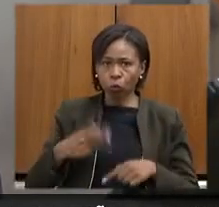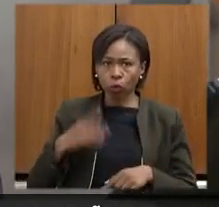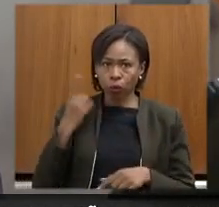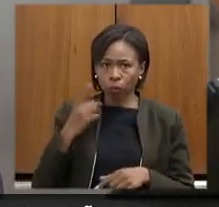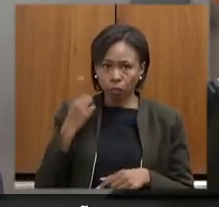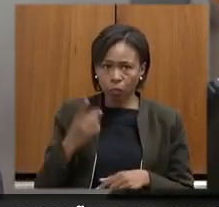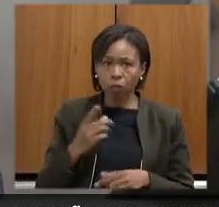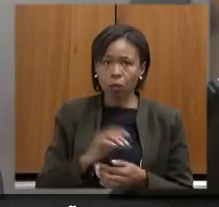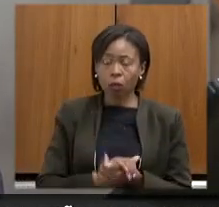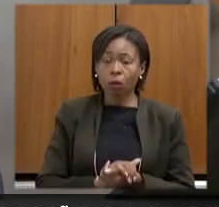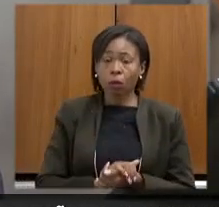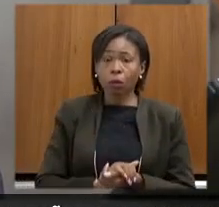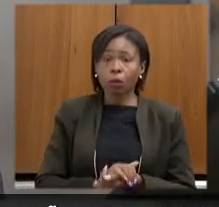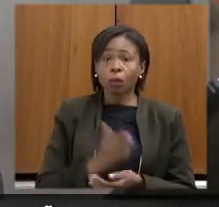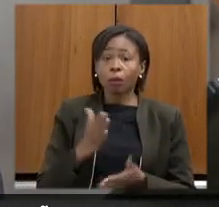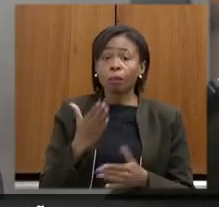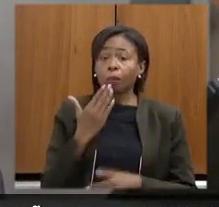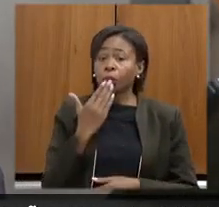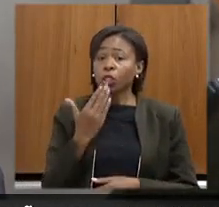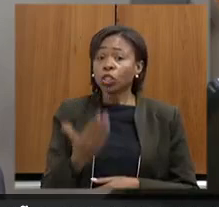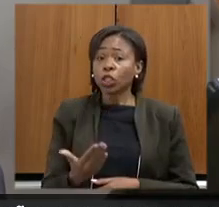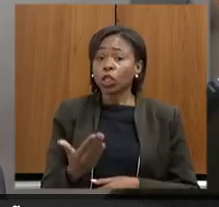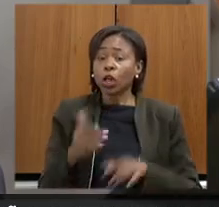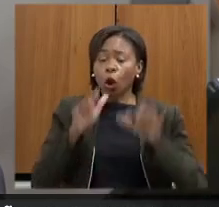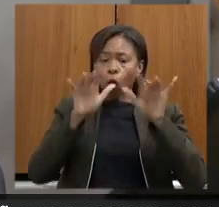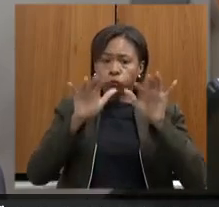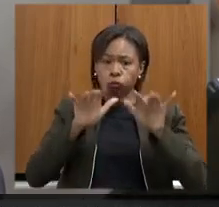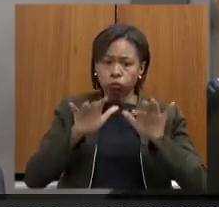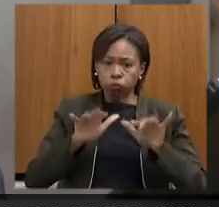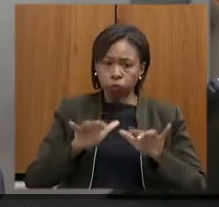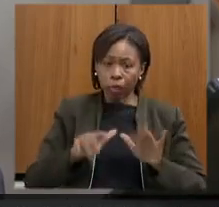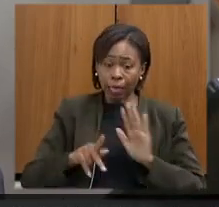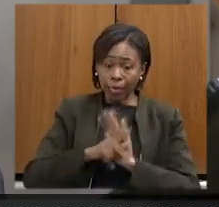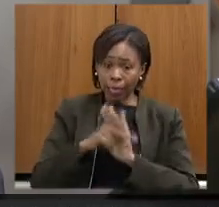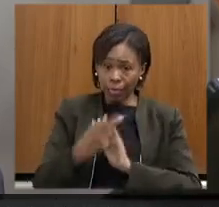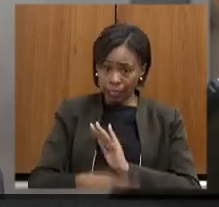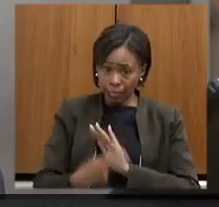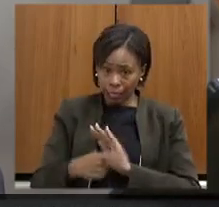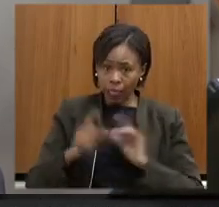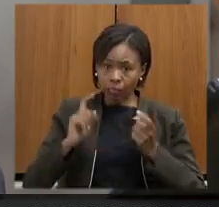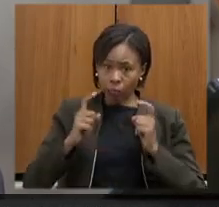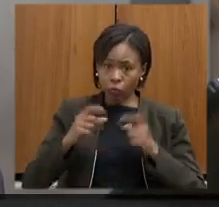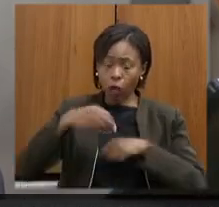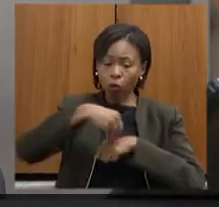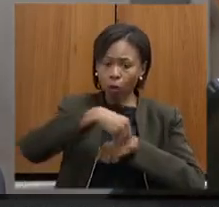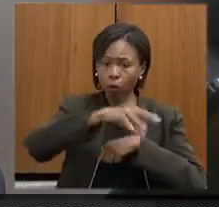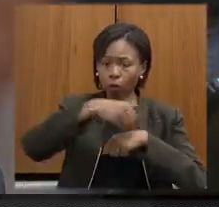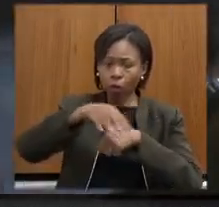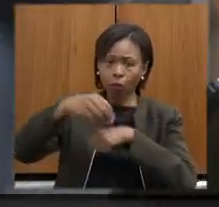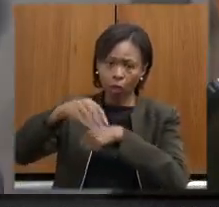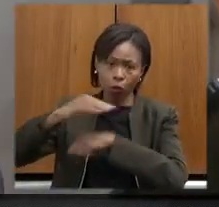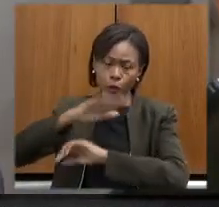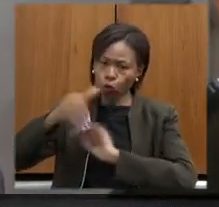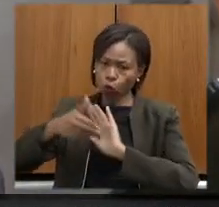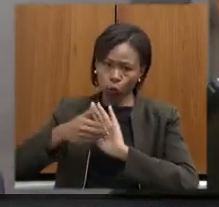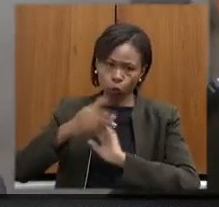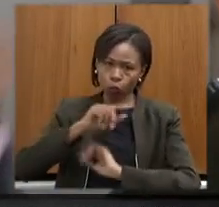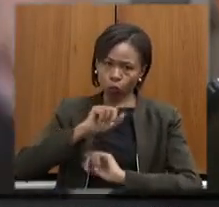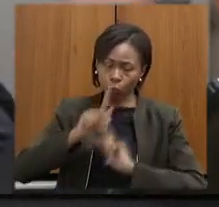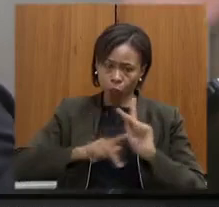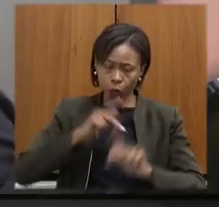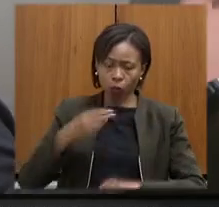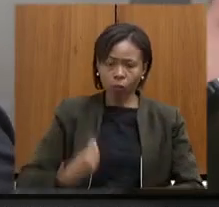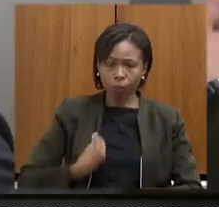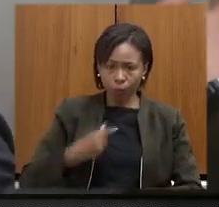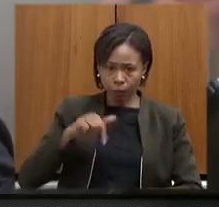vai ser pedir as notas sacrigráficas dessa reunião para que seja enviada a todos os membros e todos os convidados dessa reunião e